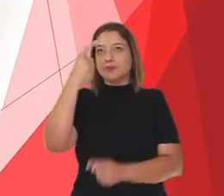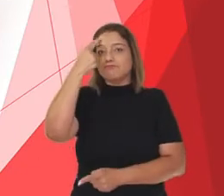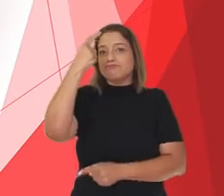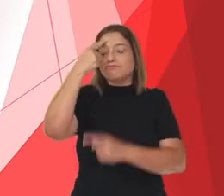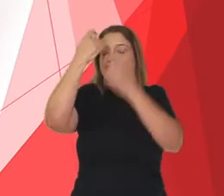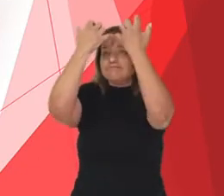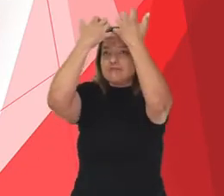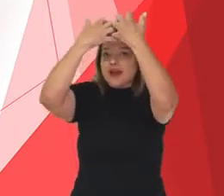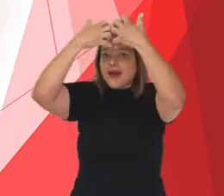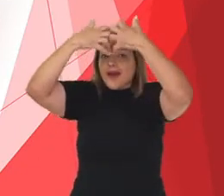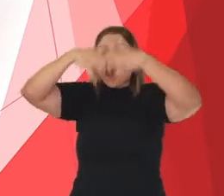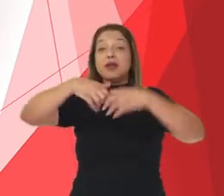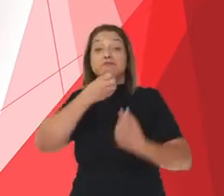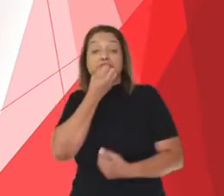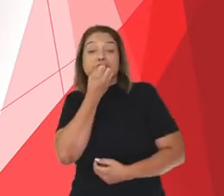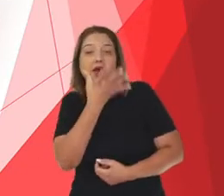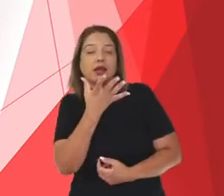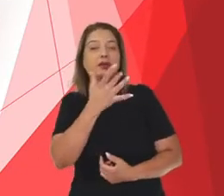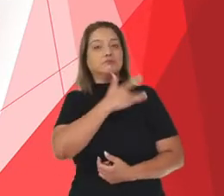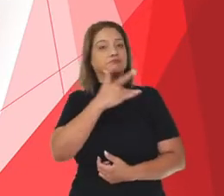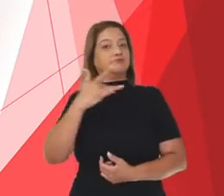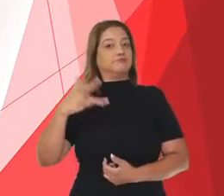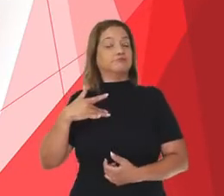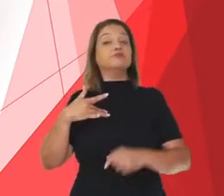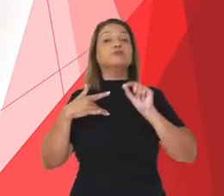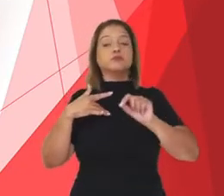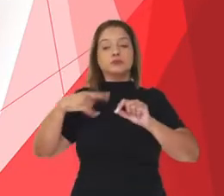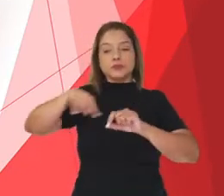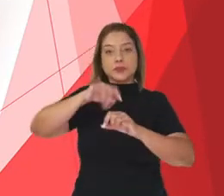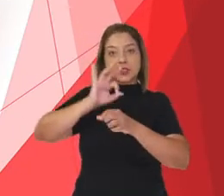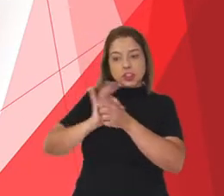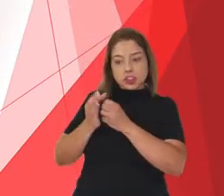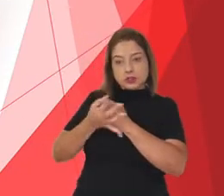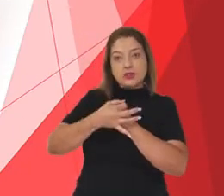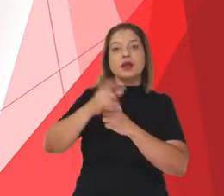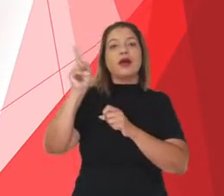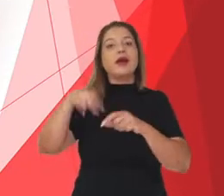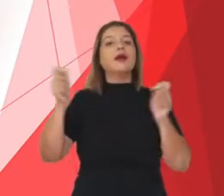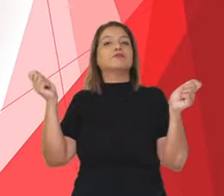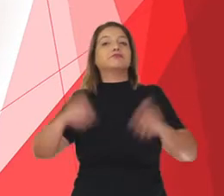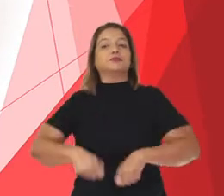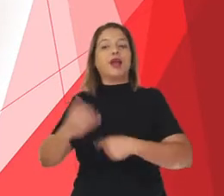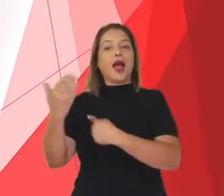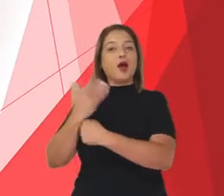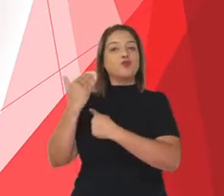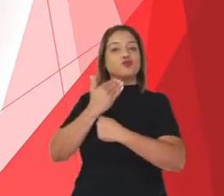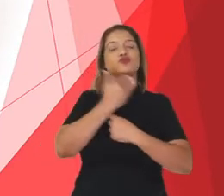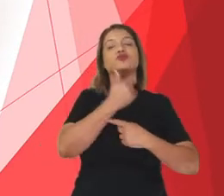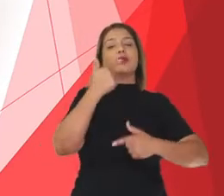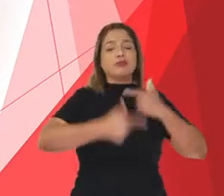mente, para que essas células possam realizar direitinho o seu trabalho.